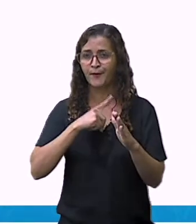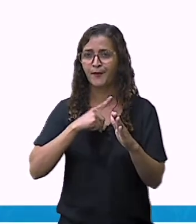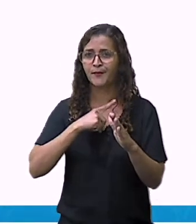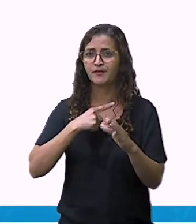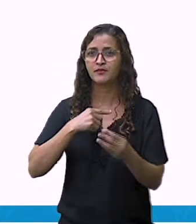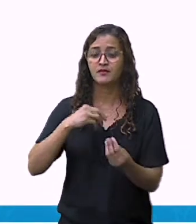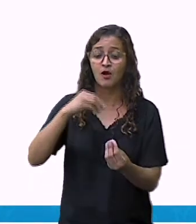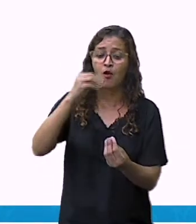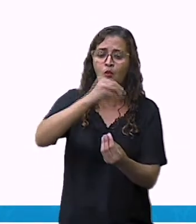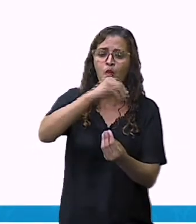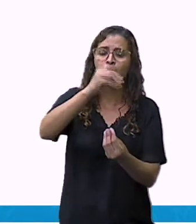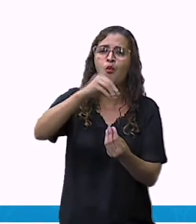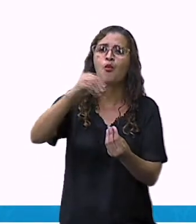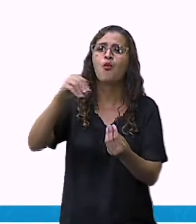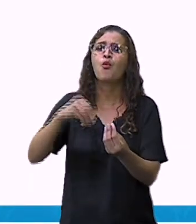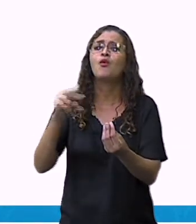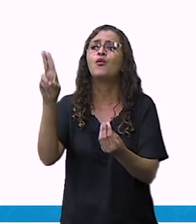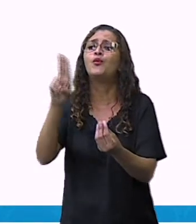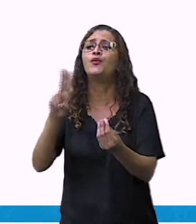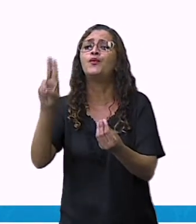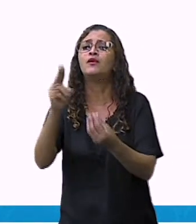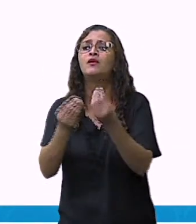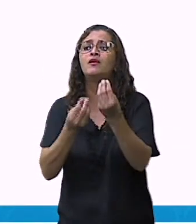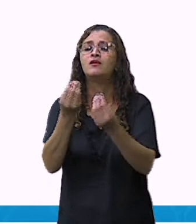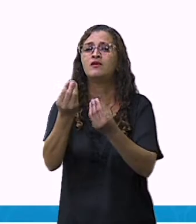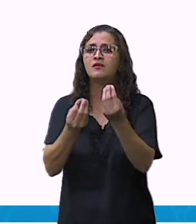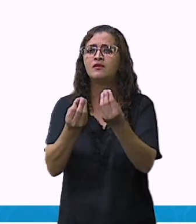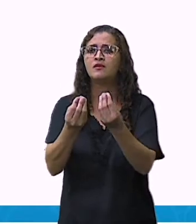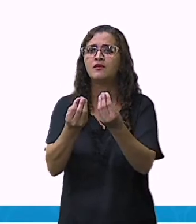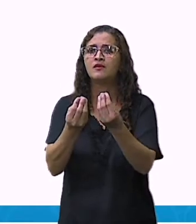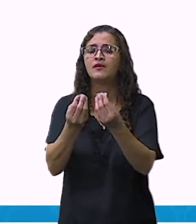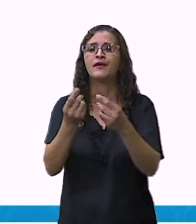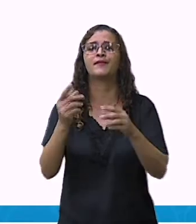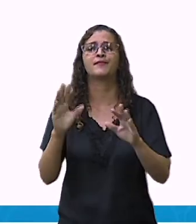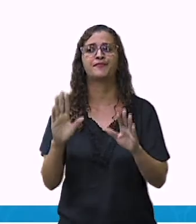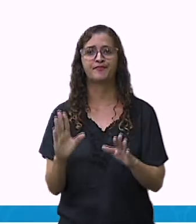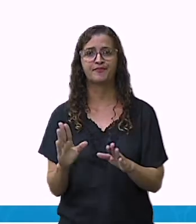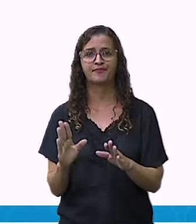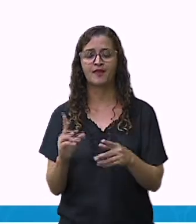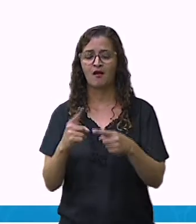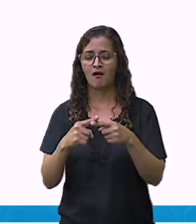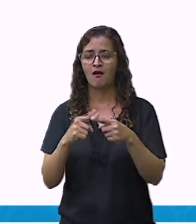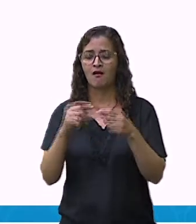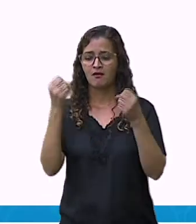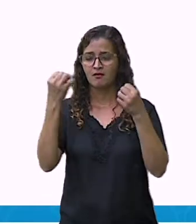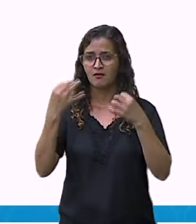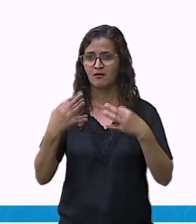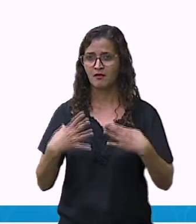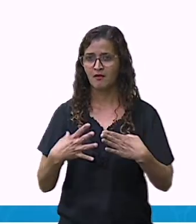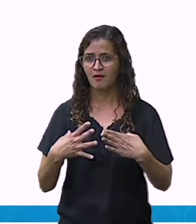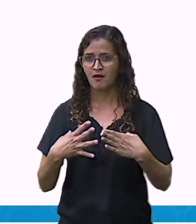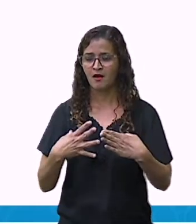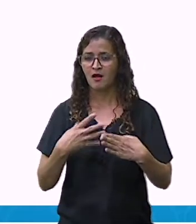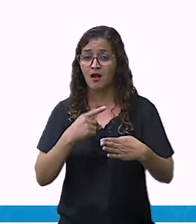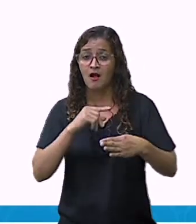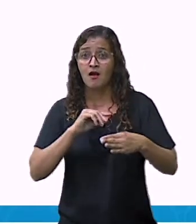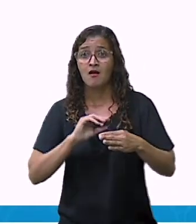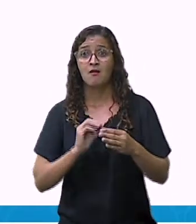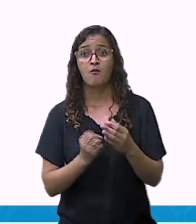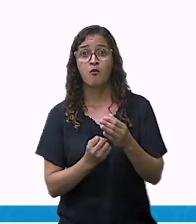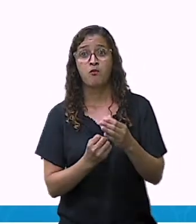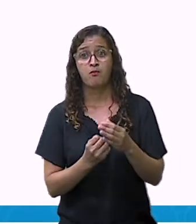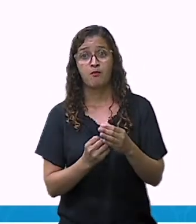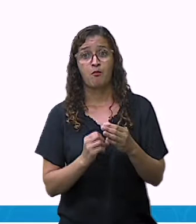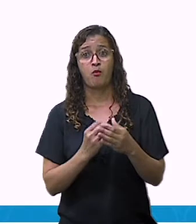fungos. Os fungos são úteis porque ajudam no crescimento de